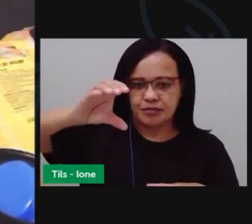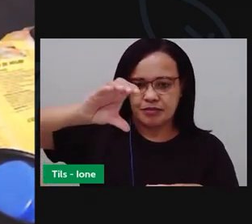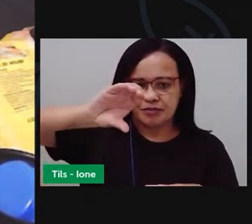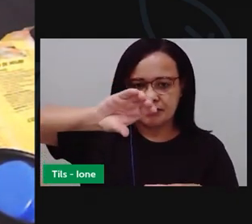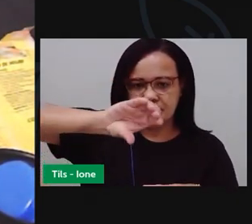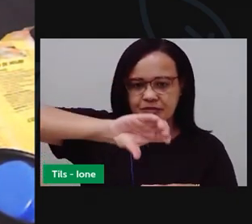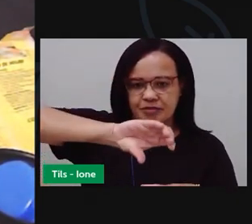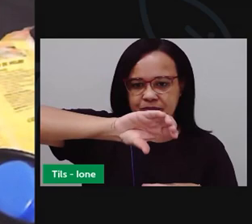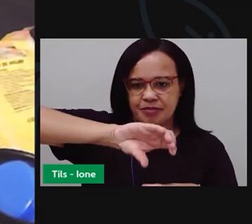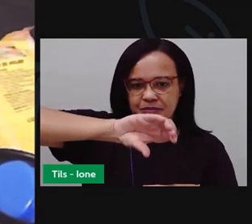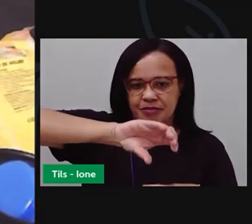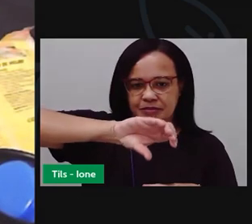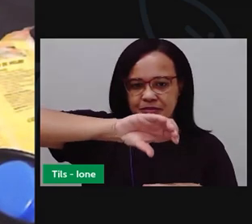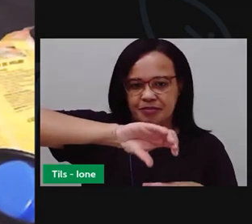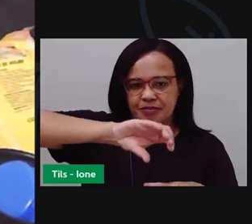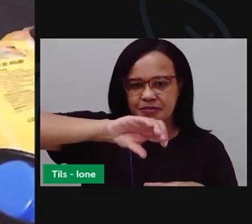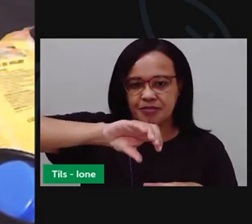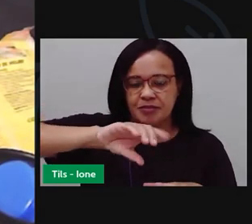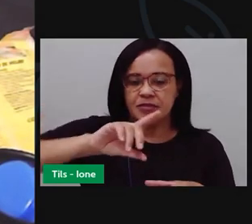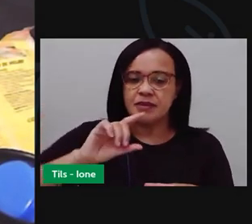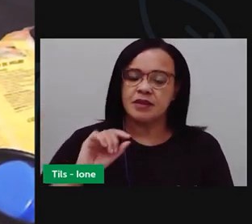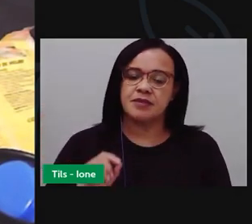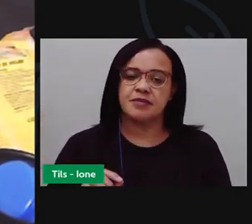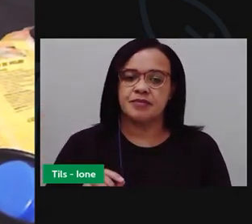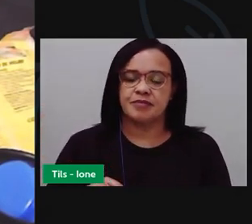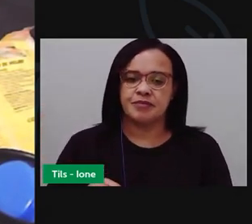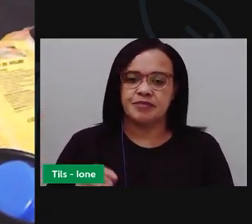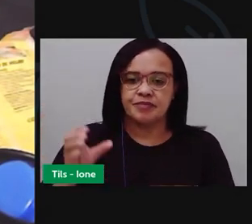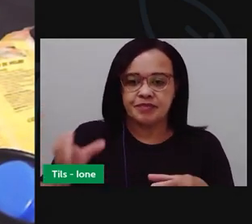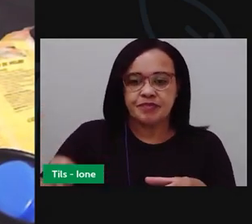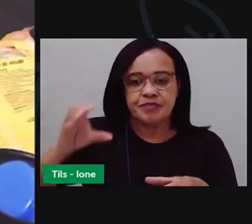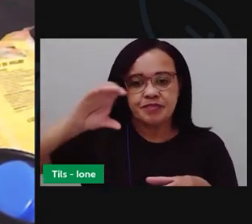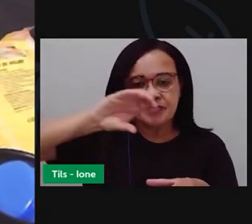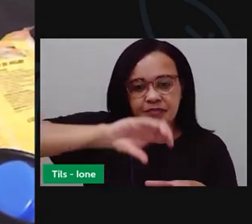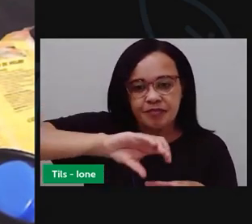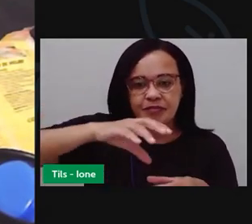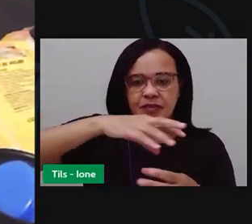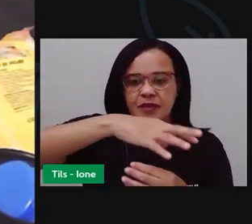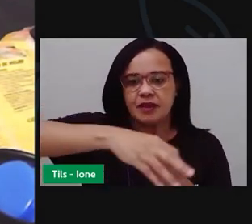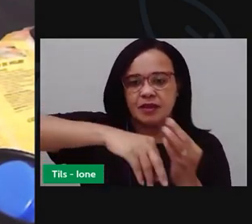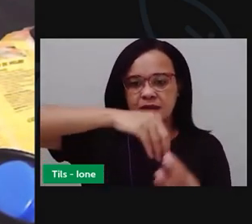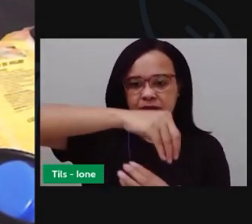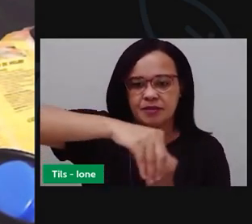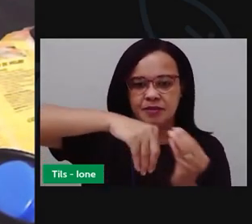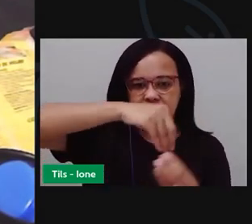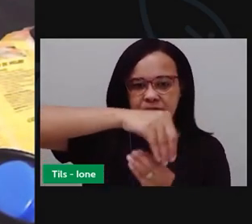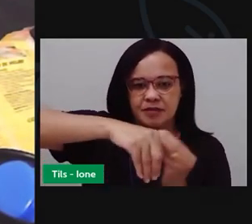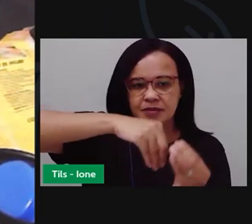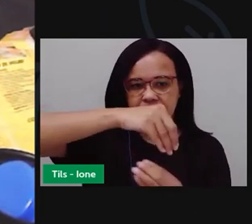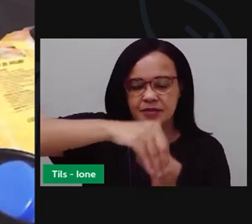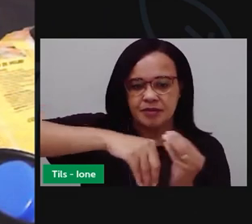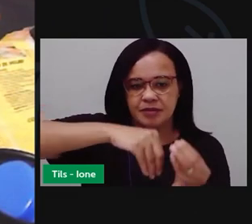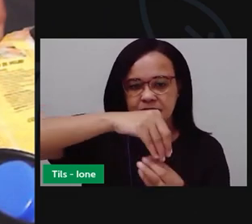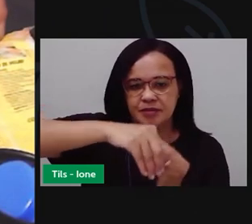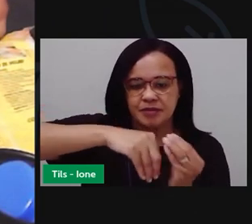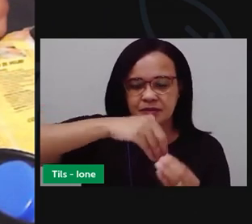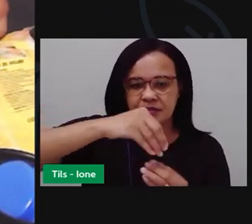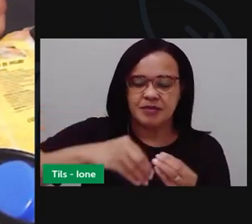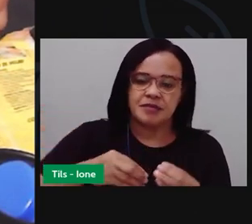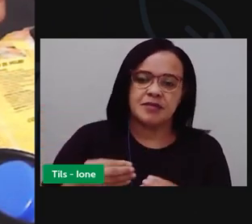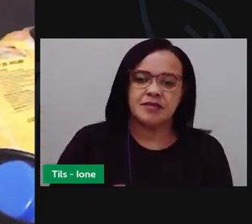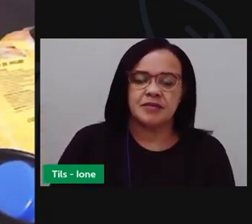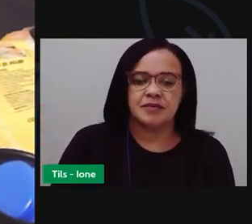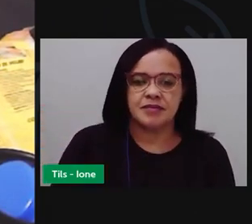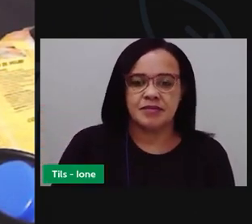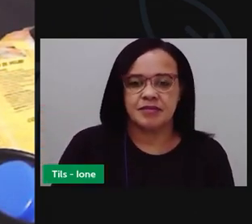e vou colocando aqui, ó. Vou colocando e misturando, porque eu não quero que esse flocão fique